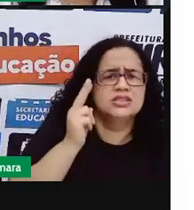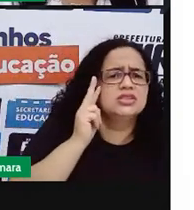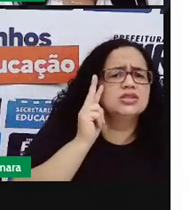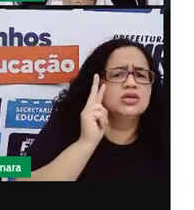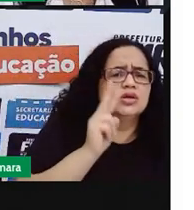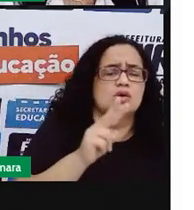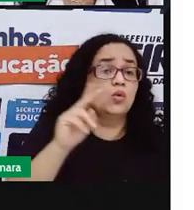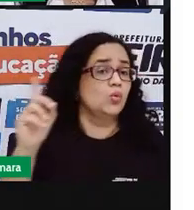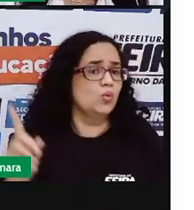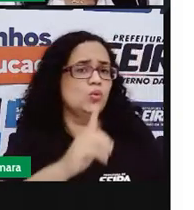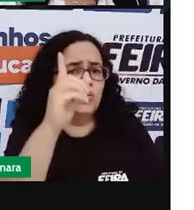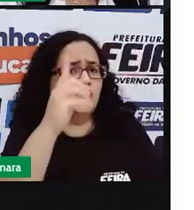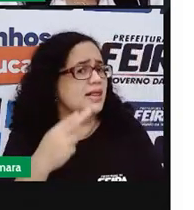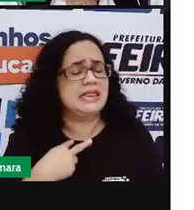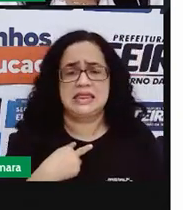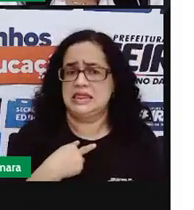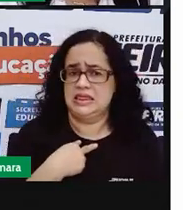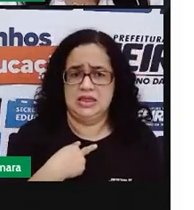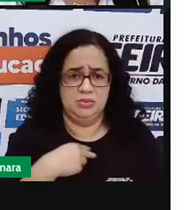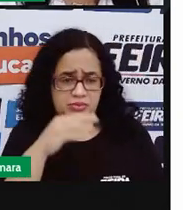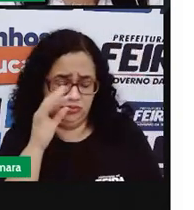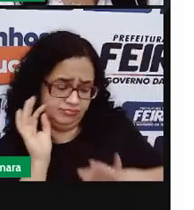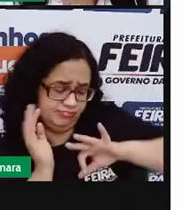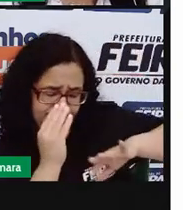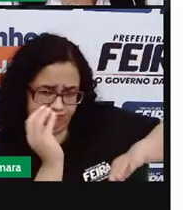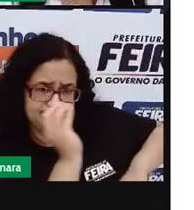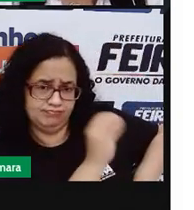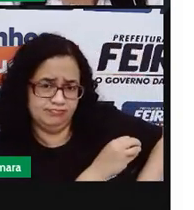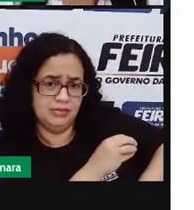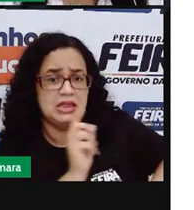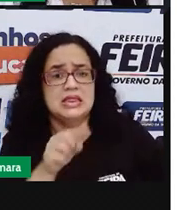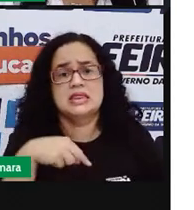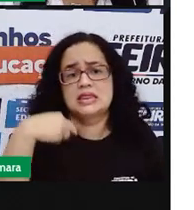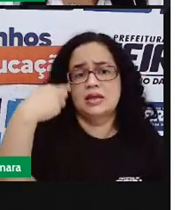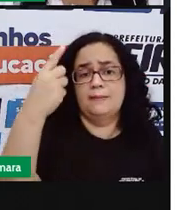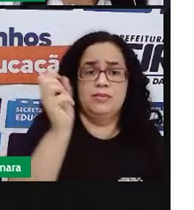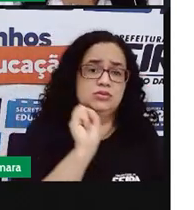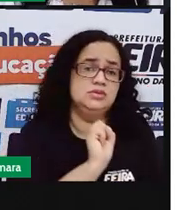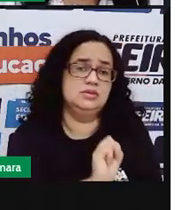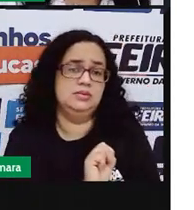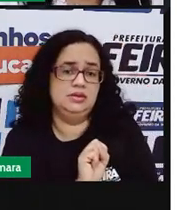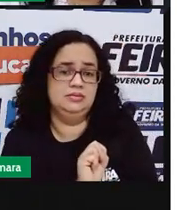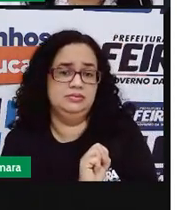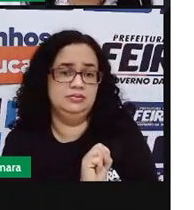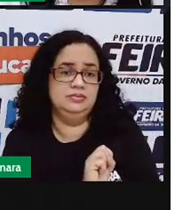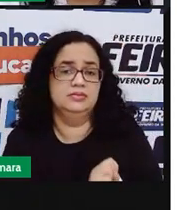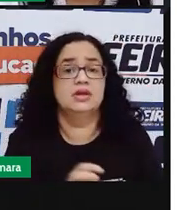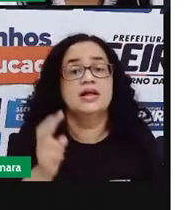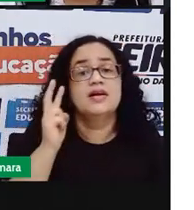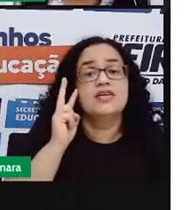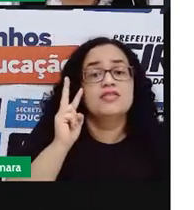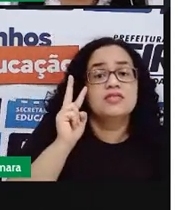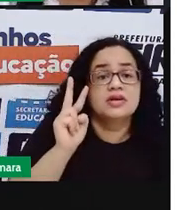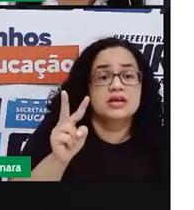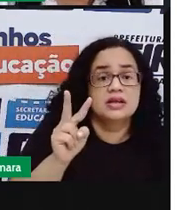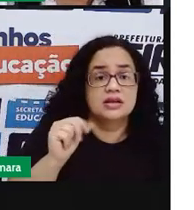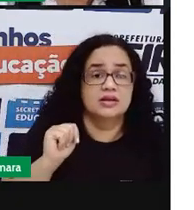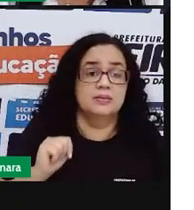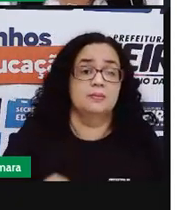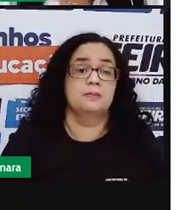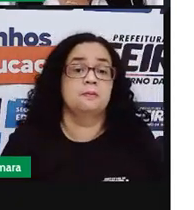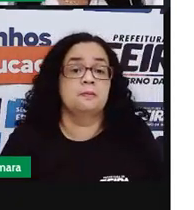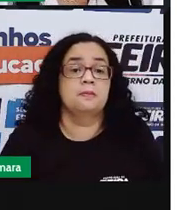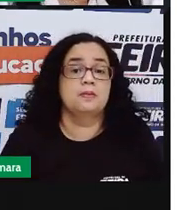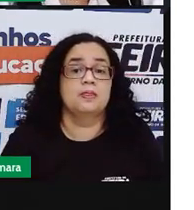do alto, não pode decepcionar logo depois do pouso. Vem aí, Rio Galeão.